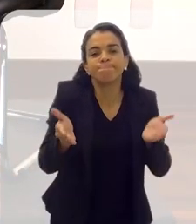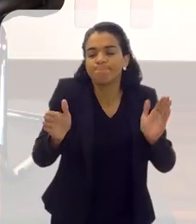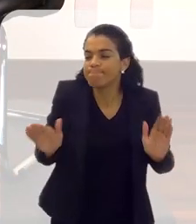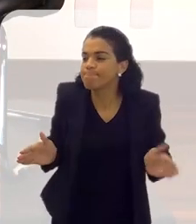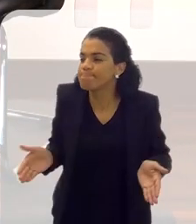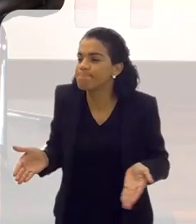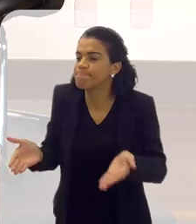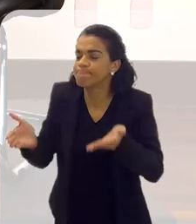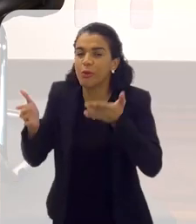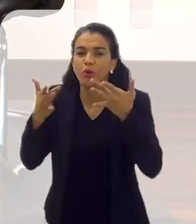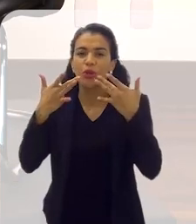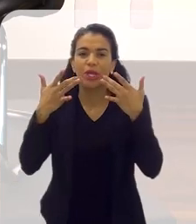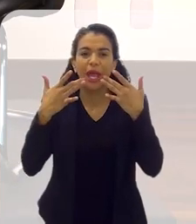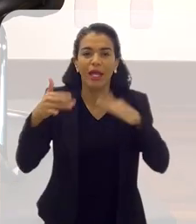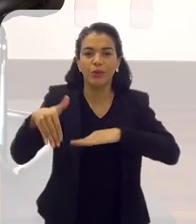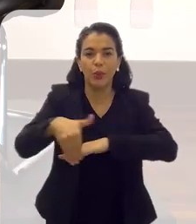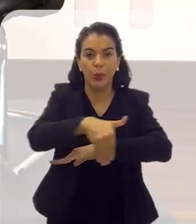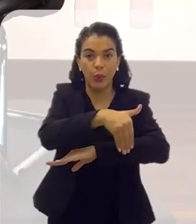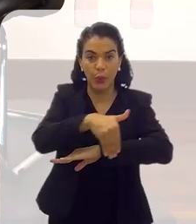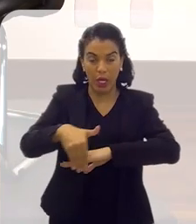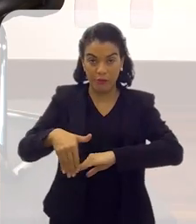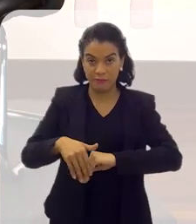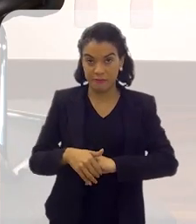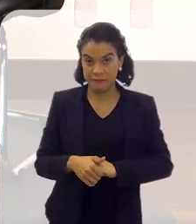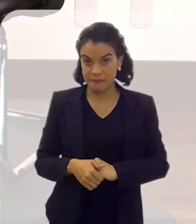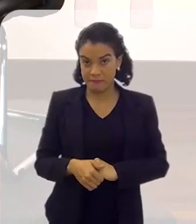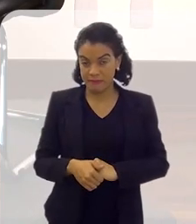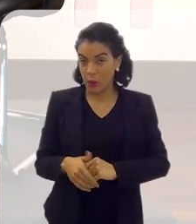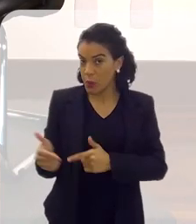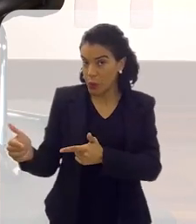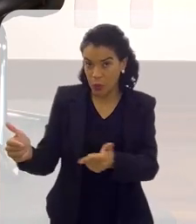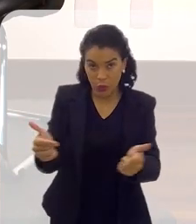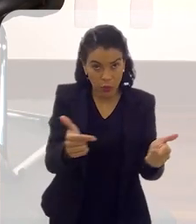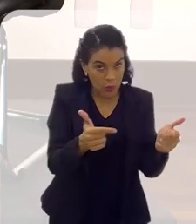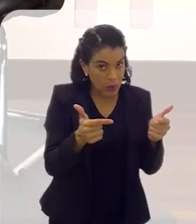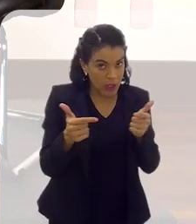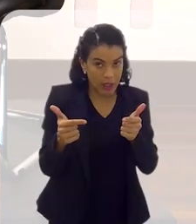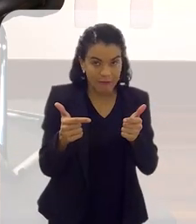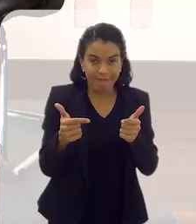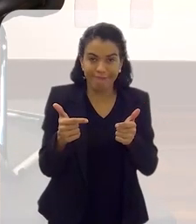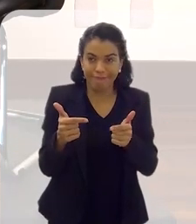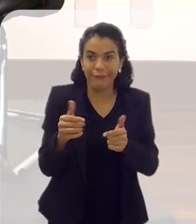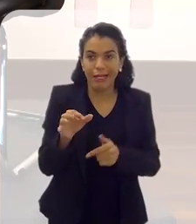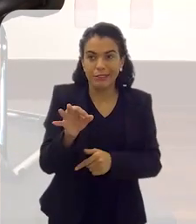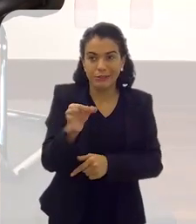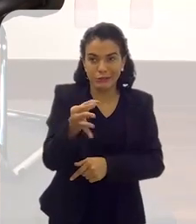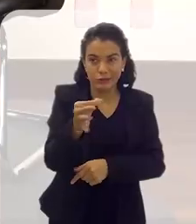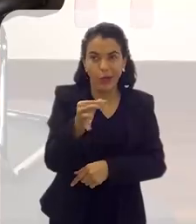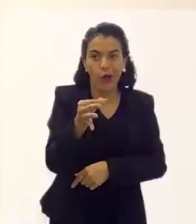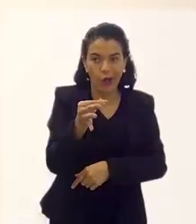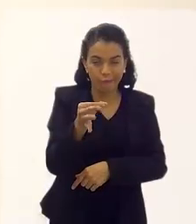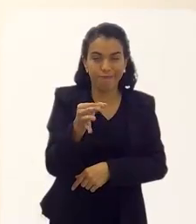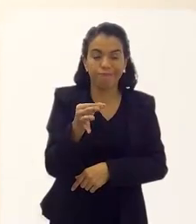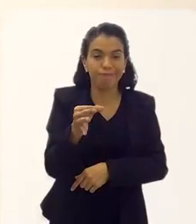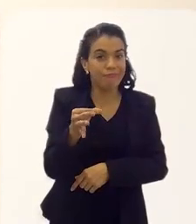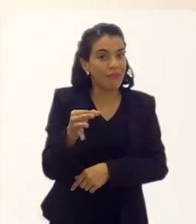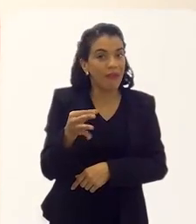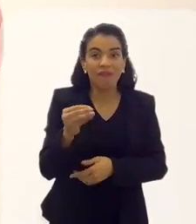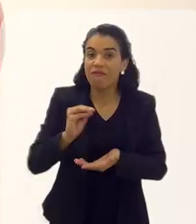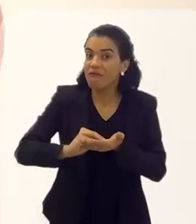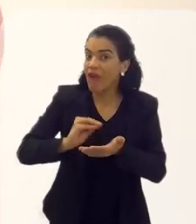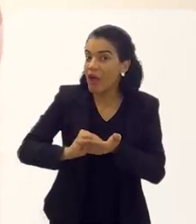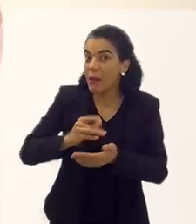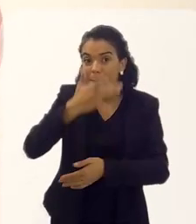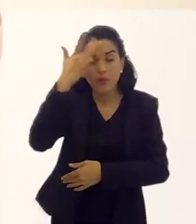incentivo para o teatro de rua, que não tem. É só uma miradade.